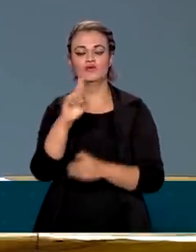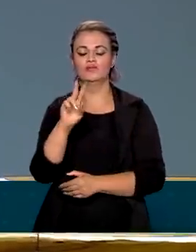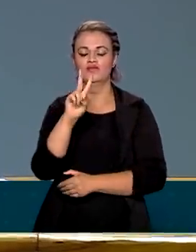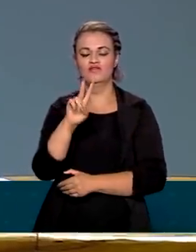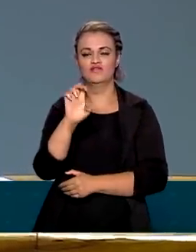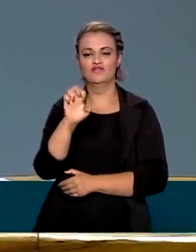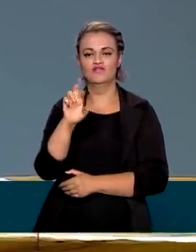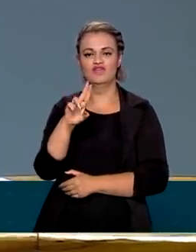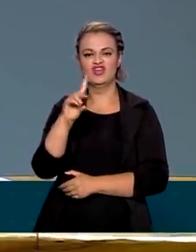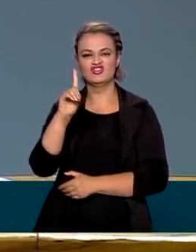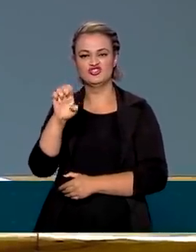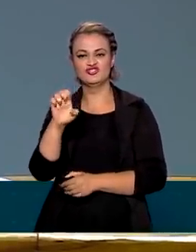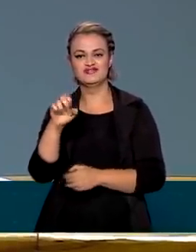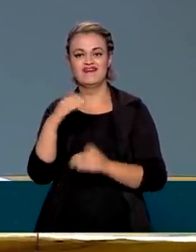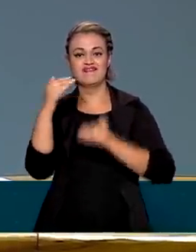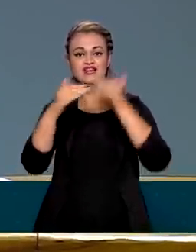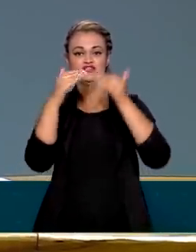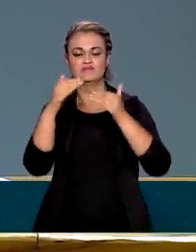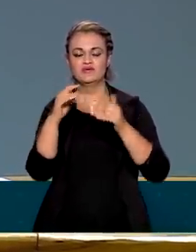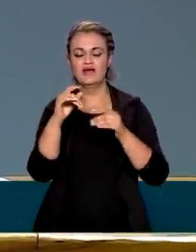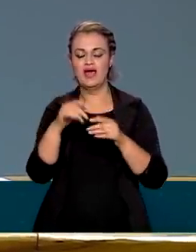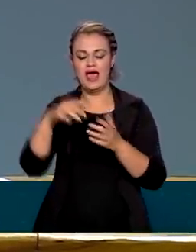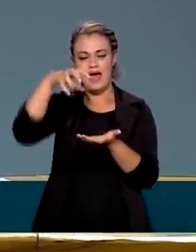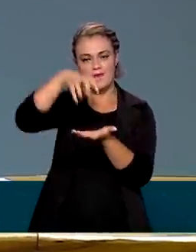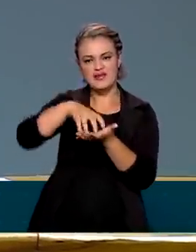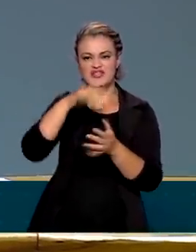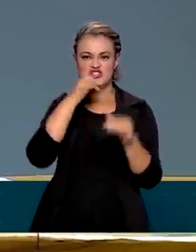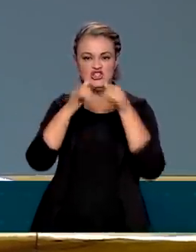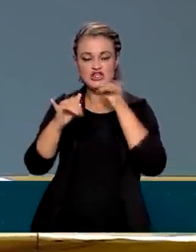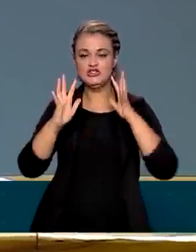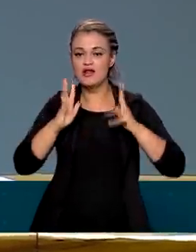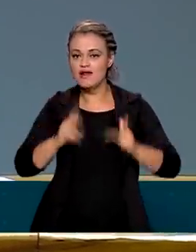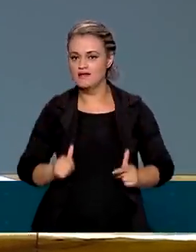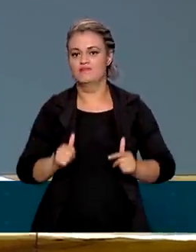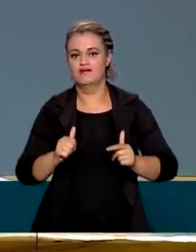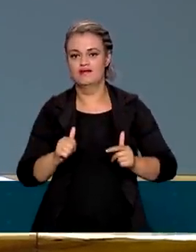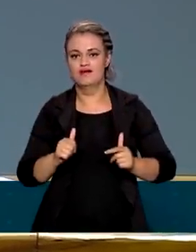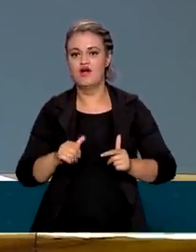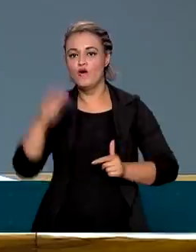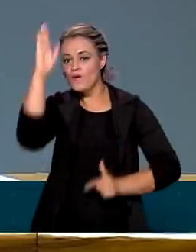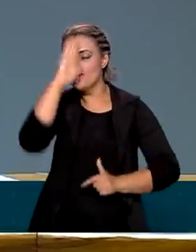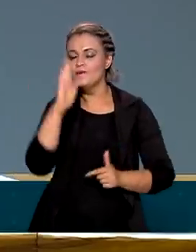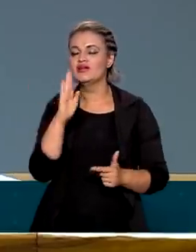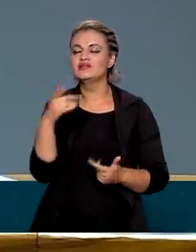verde, é a matriz energética mais limpa do mundo, é o país que,